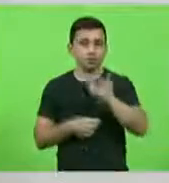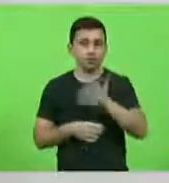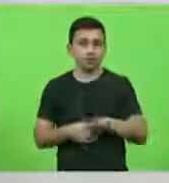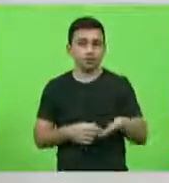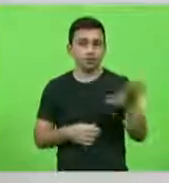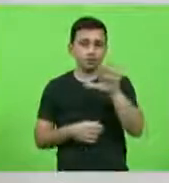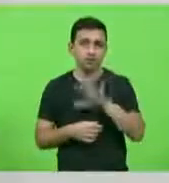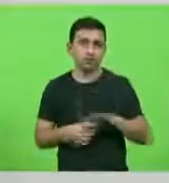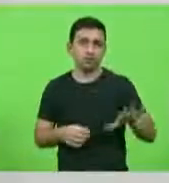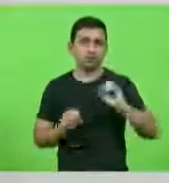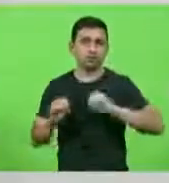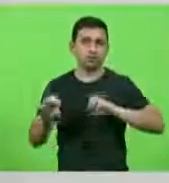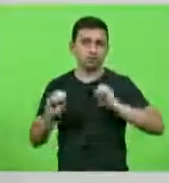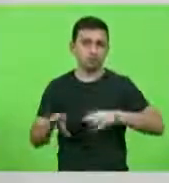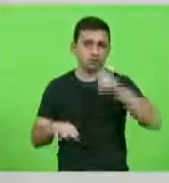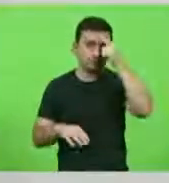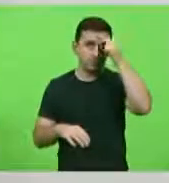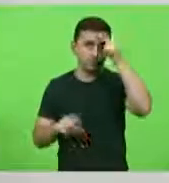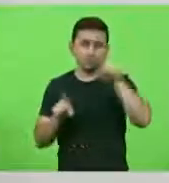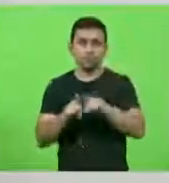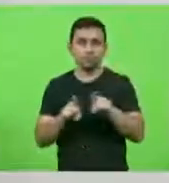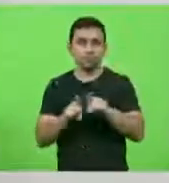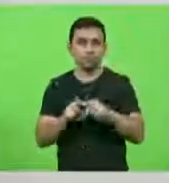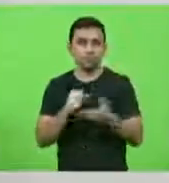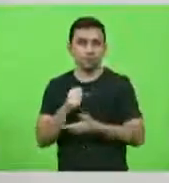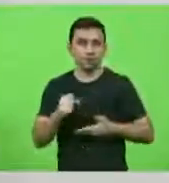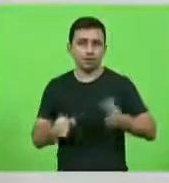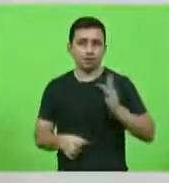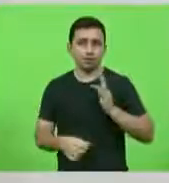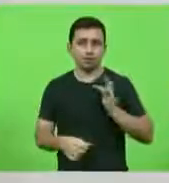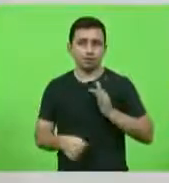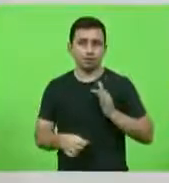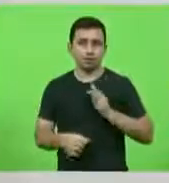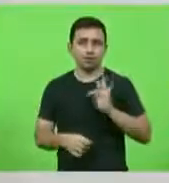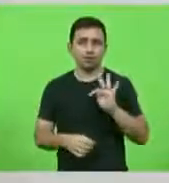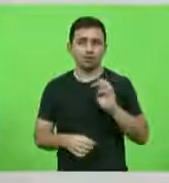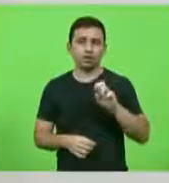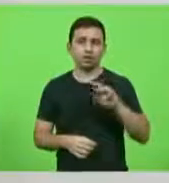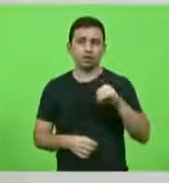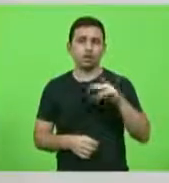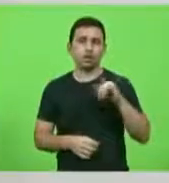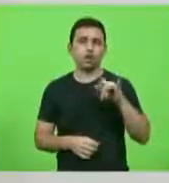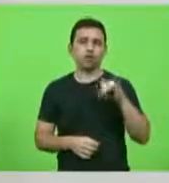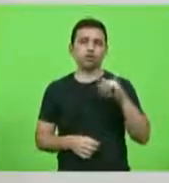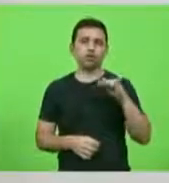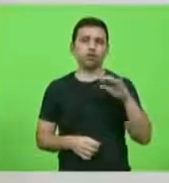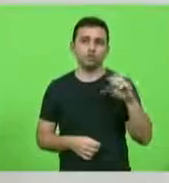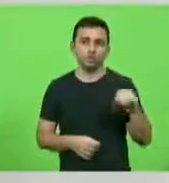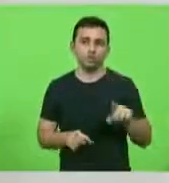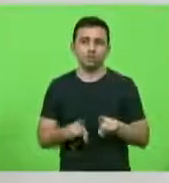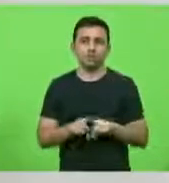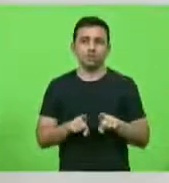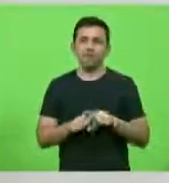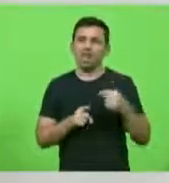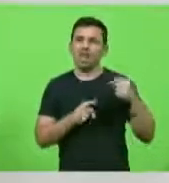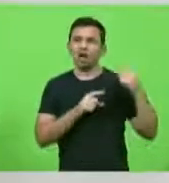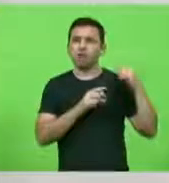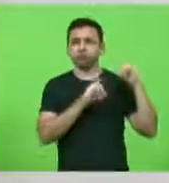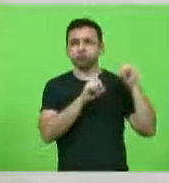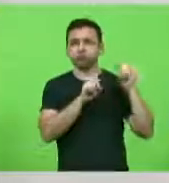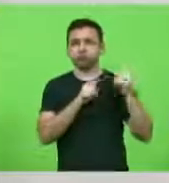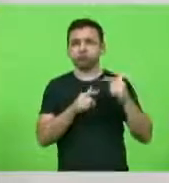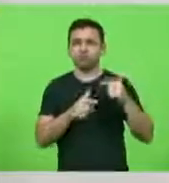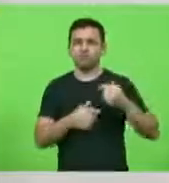de ensino superior e de ensino básico, técnico e tecnológico. O professor foi, ao longo de toda uma vida, socioativo